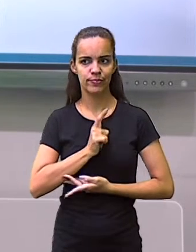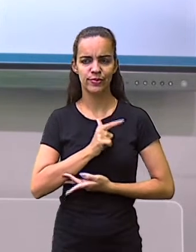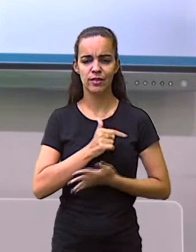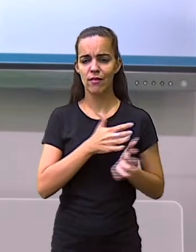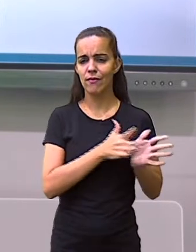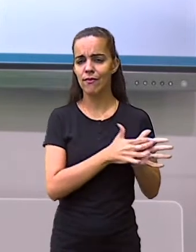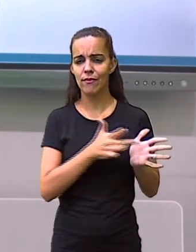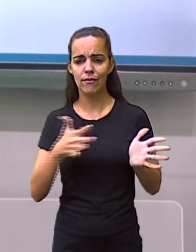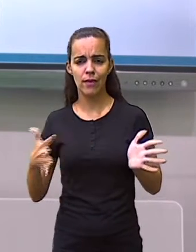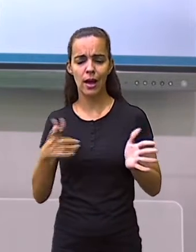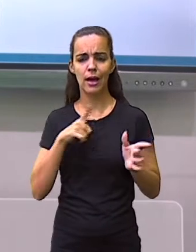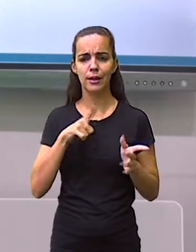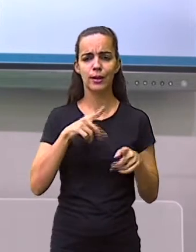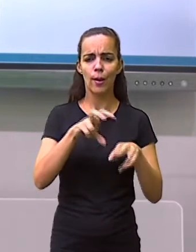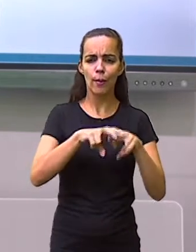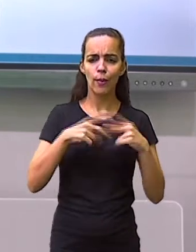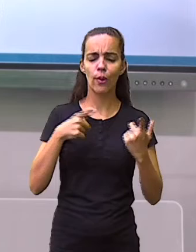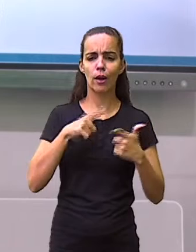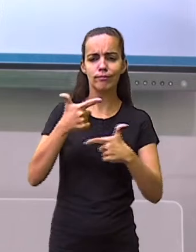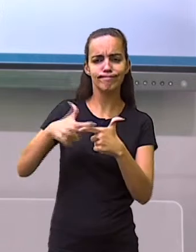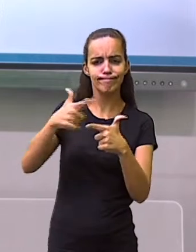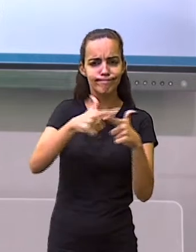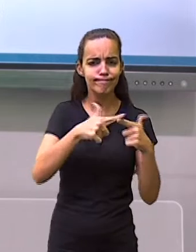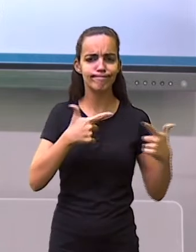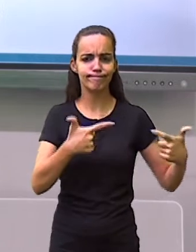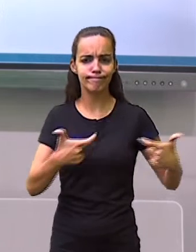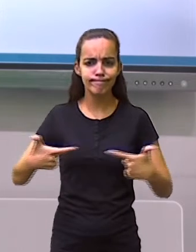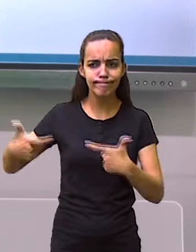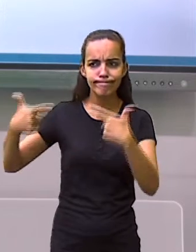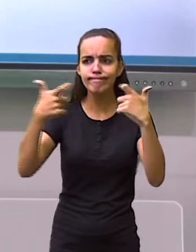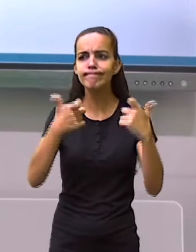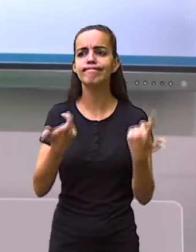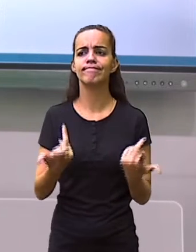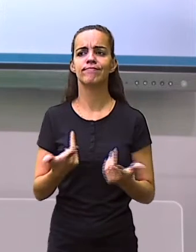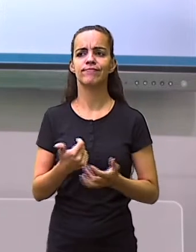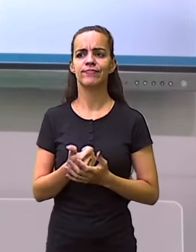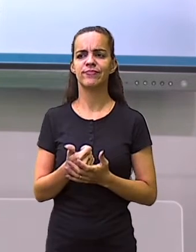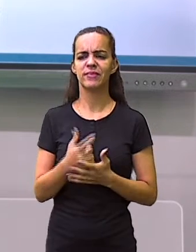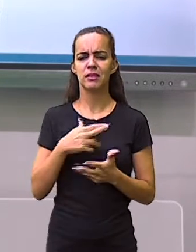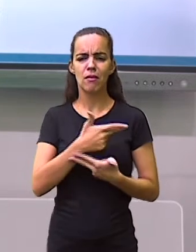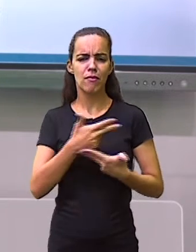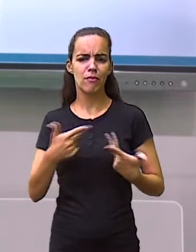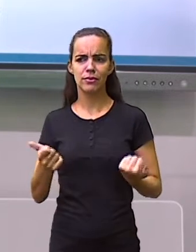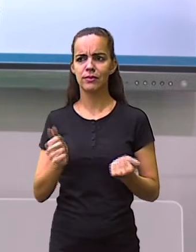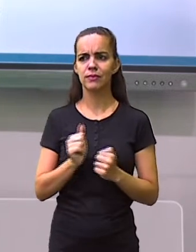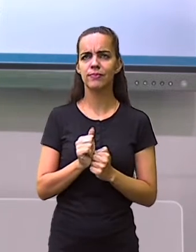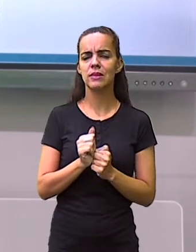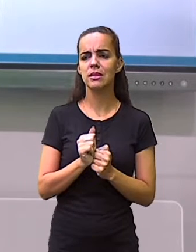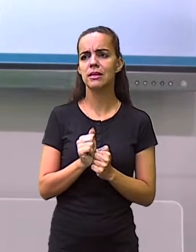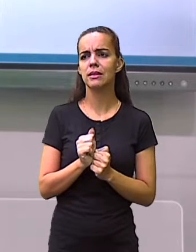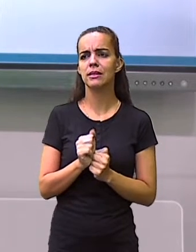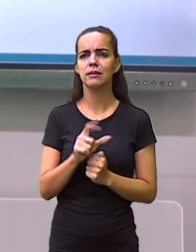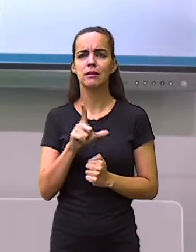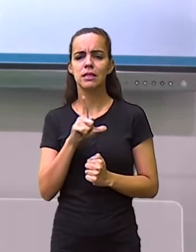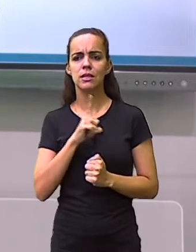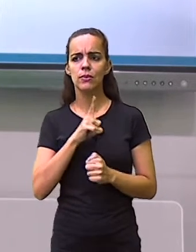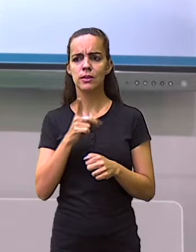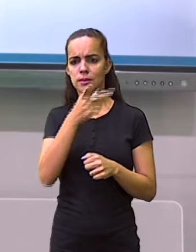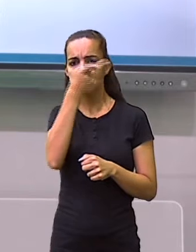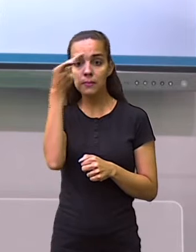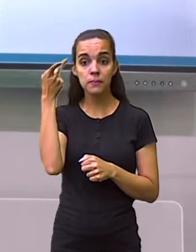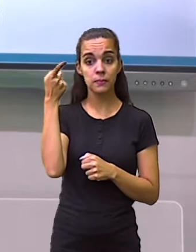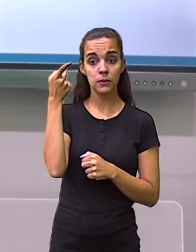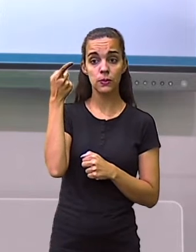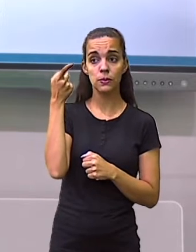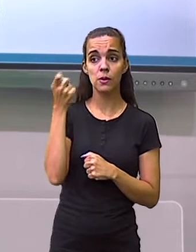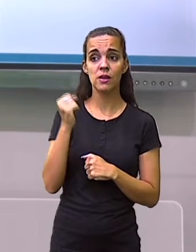períodos de crise política, de guerras, nas quais várias pessoas